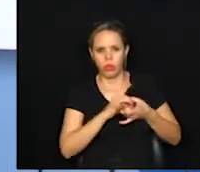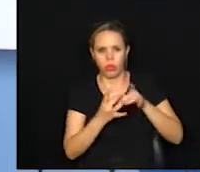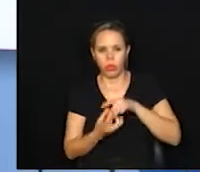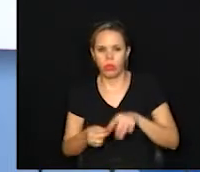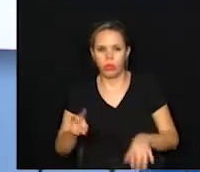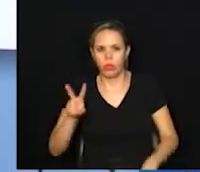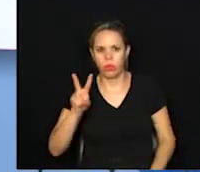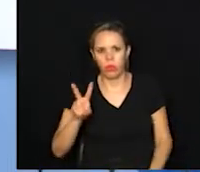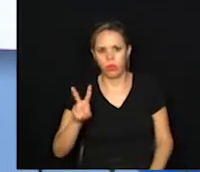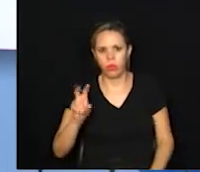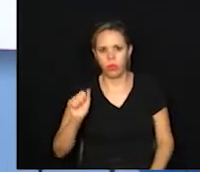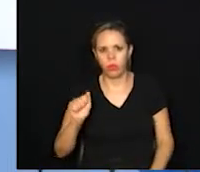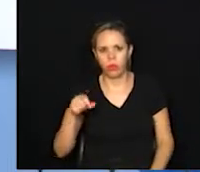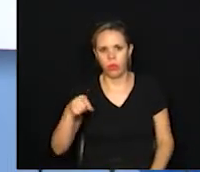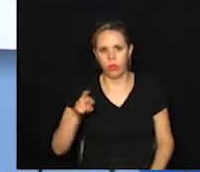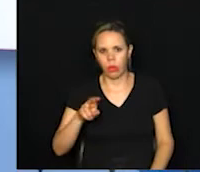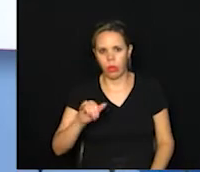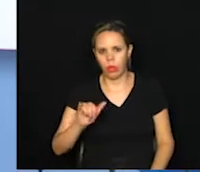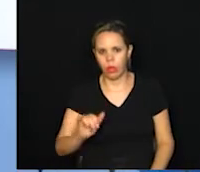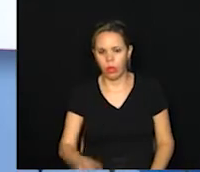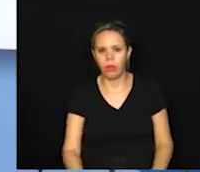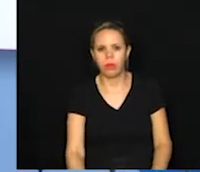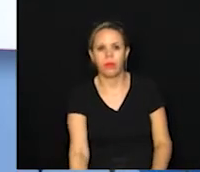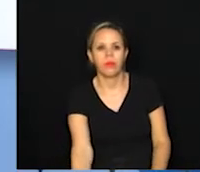Cordeiro, que tem um recado para você.